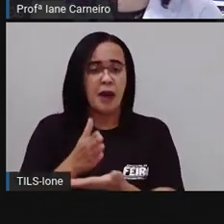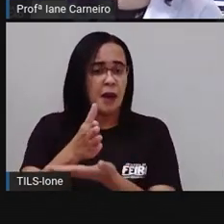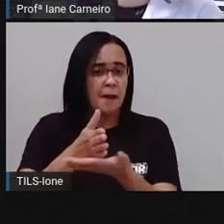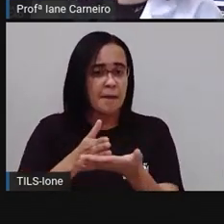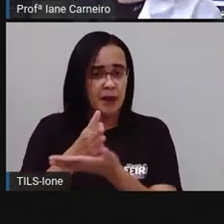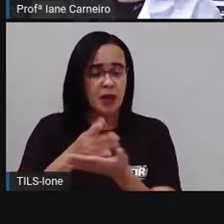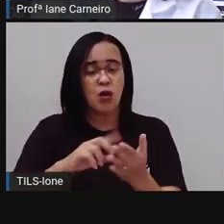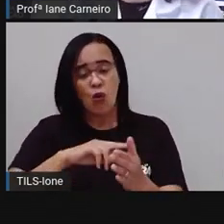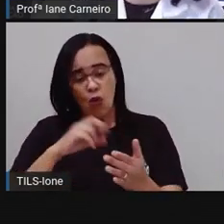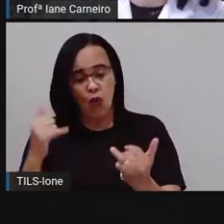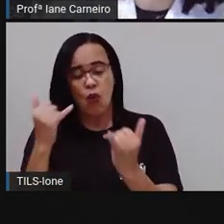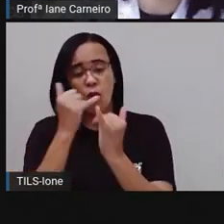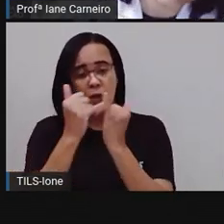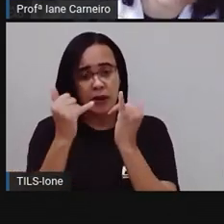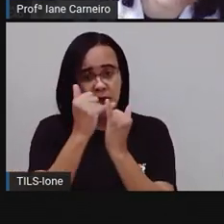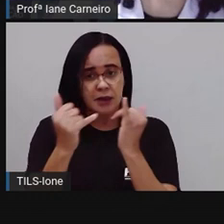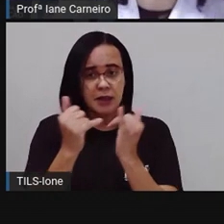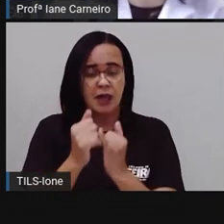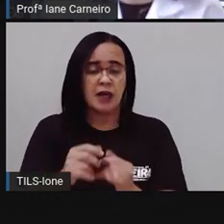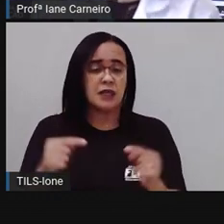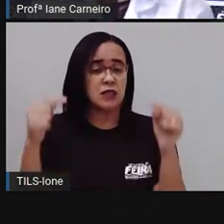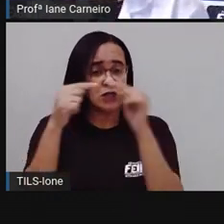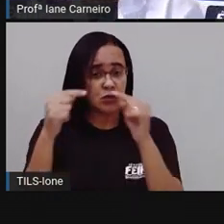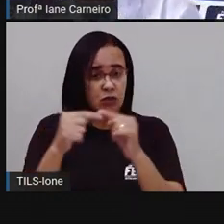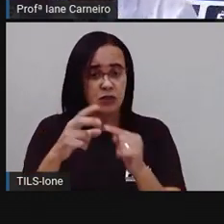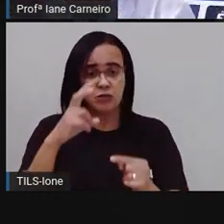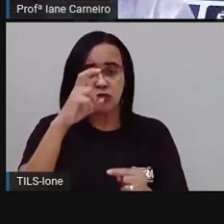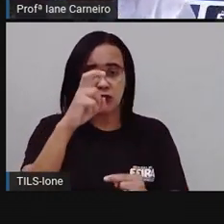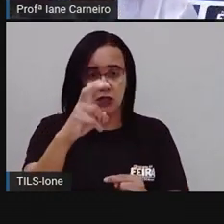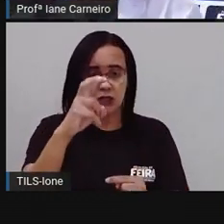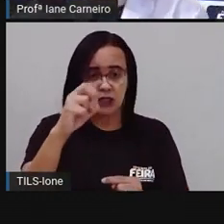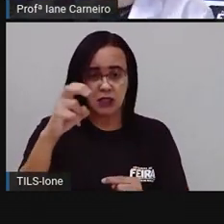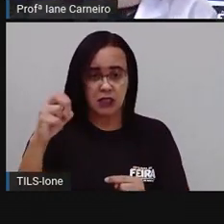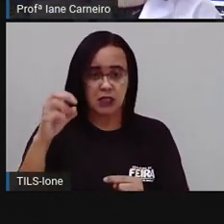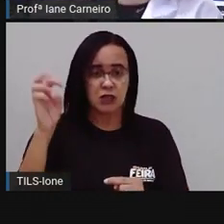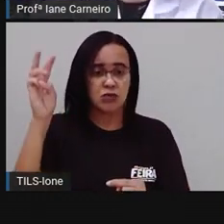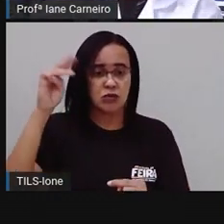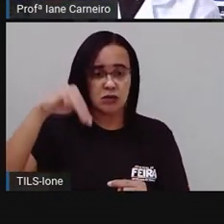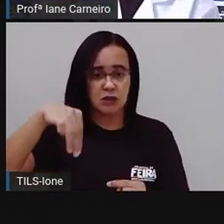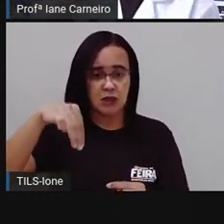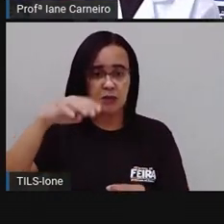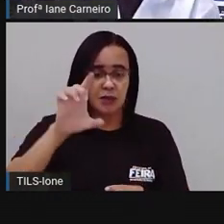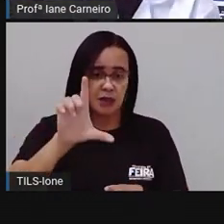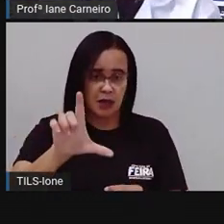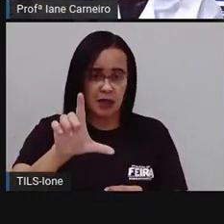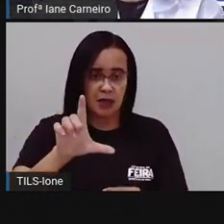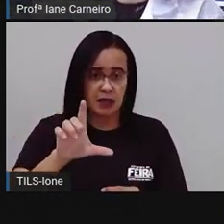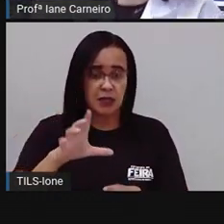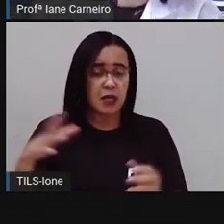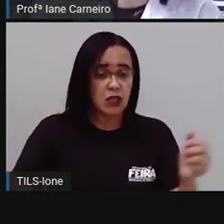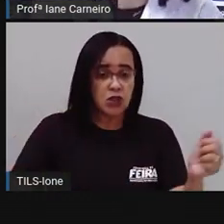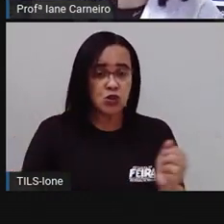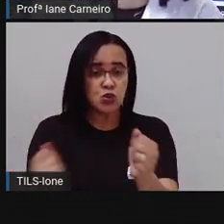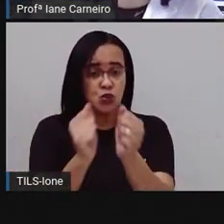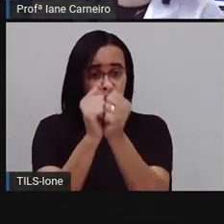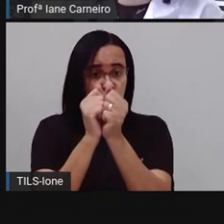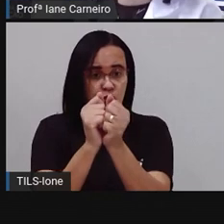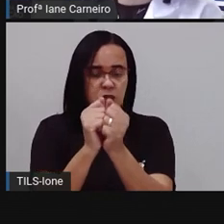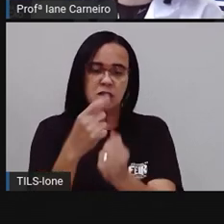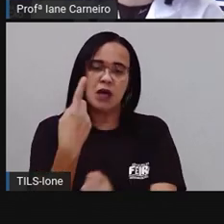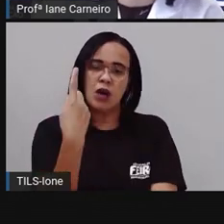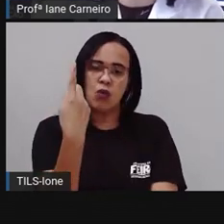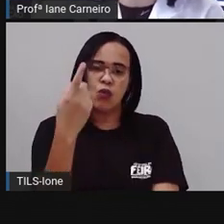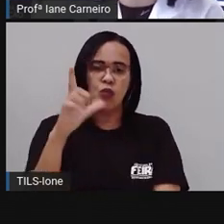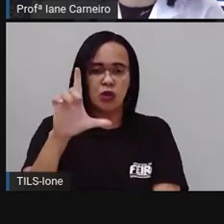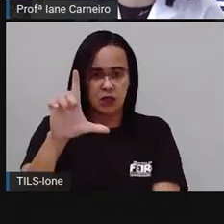certo? Então, juntando meio litro mais meio litro, a gente vai ter um litro, certo? Então,